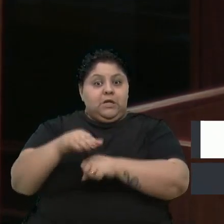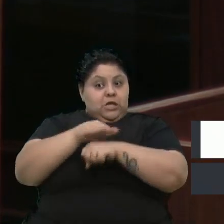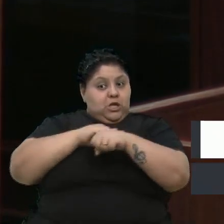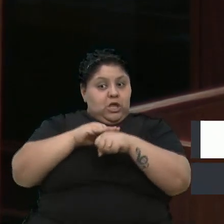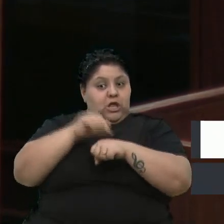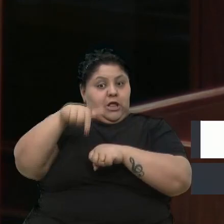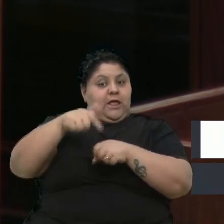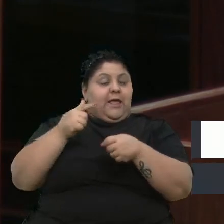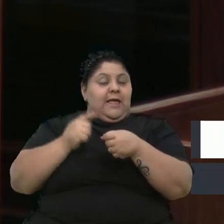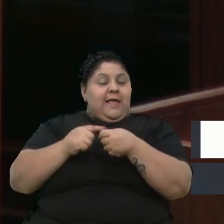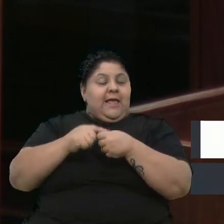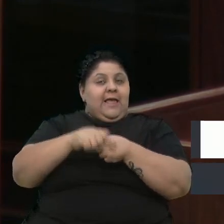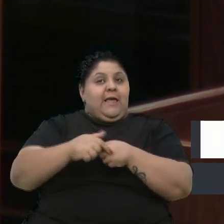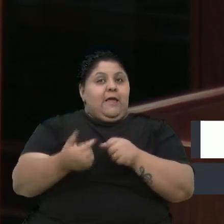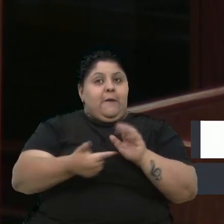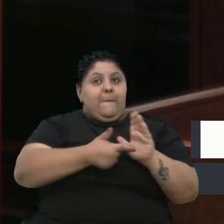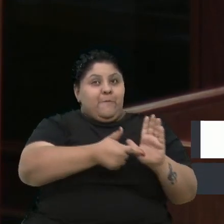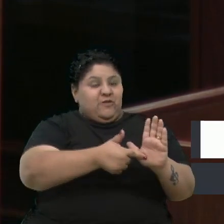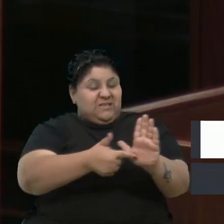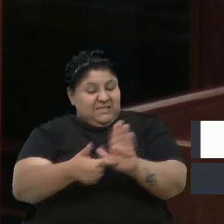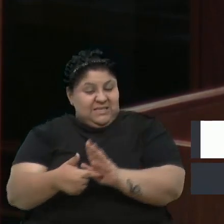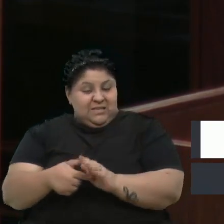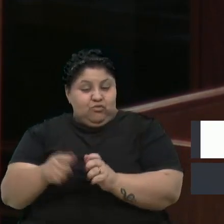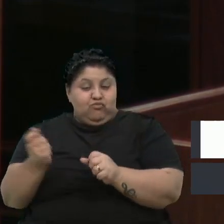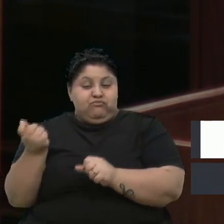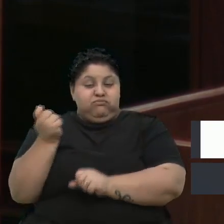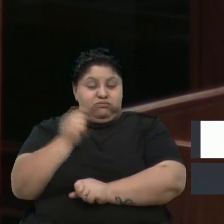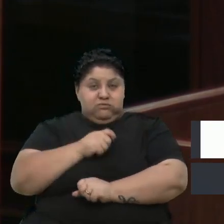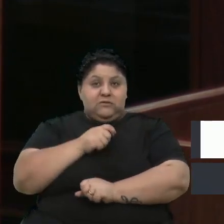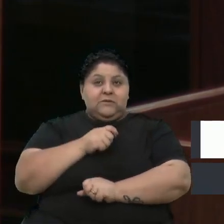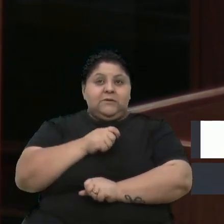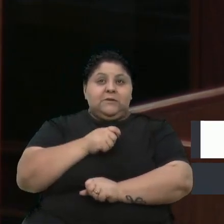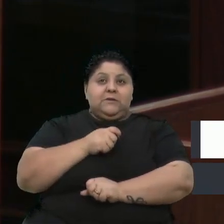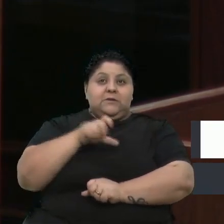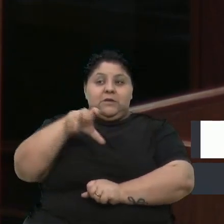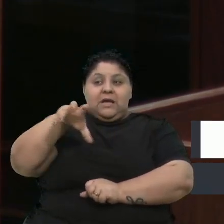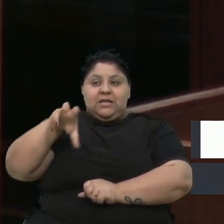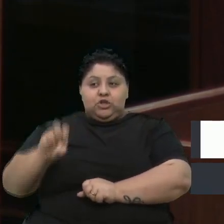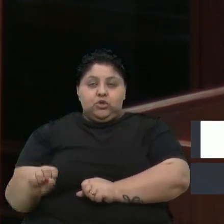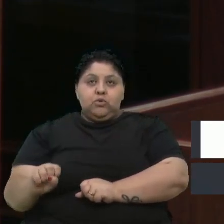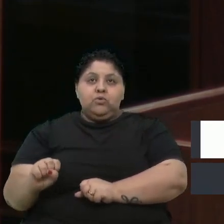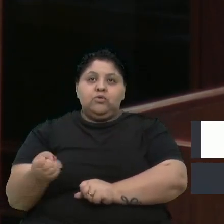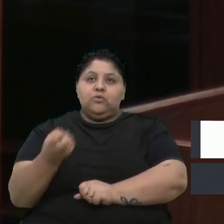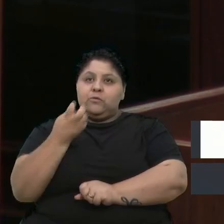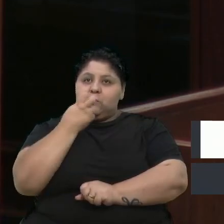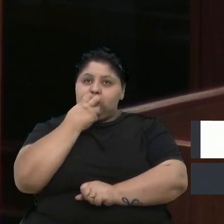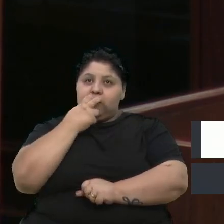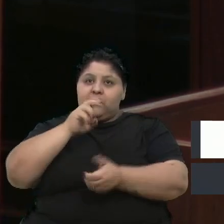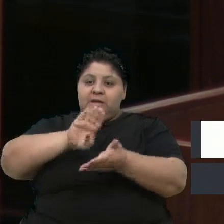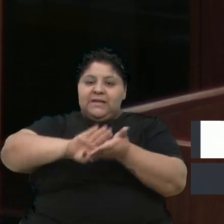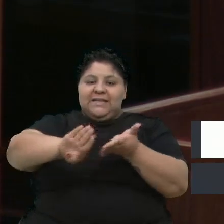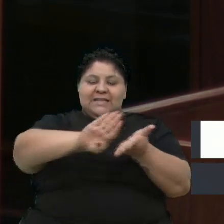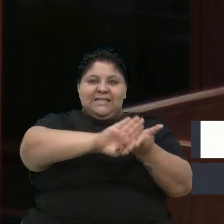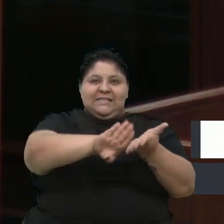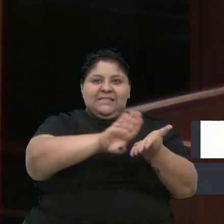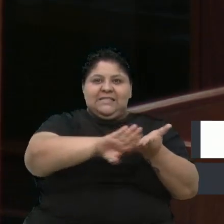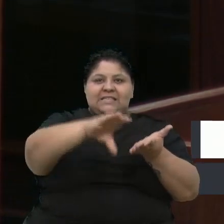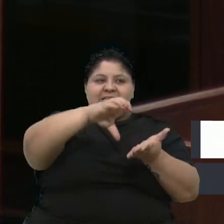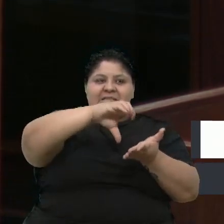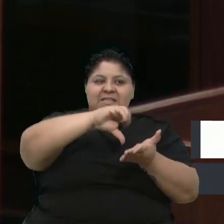necessidade que tem a que a Sulgás retire os seus 92